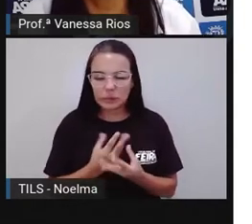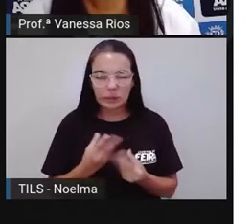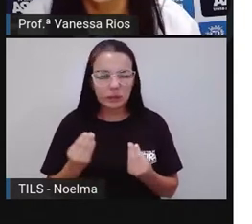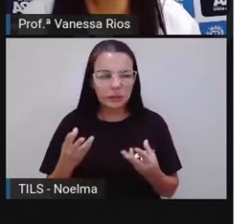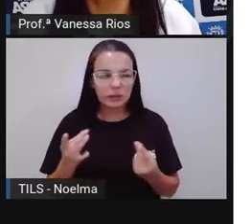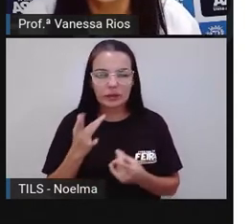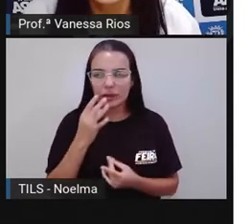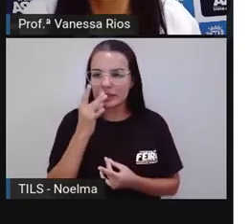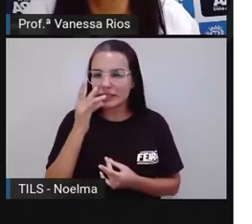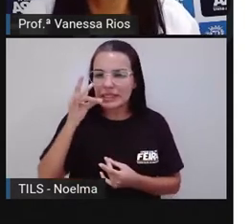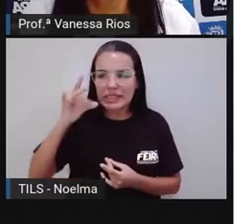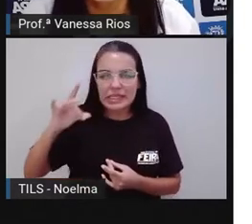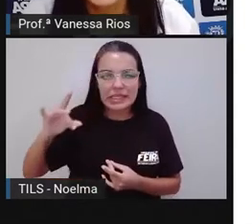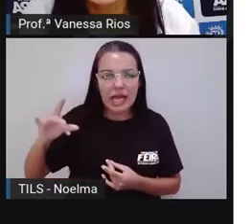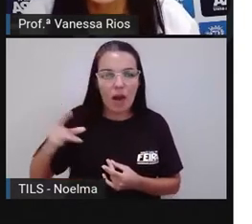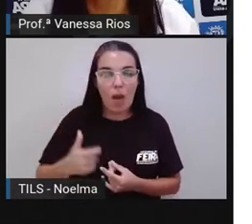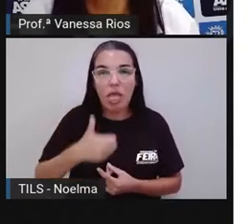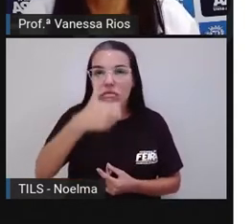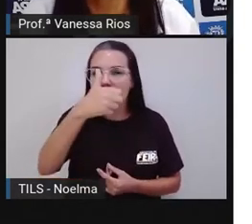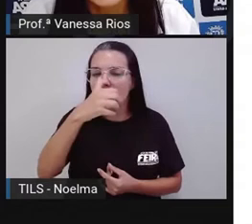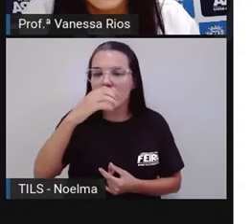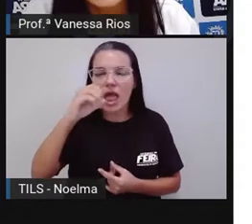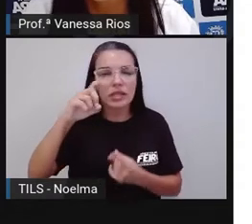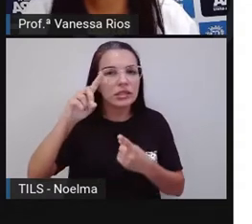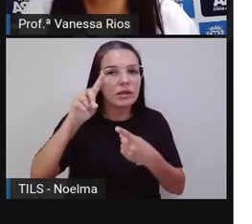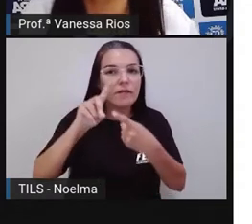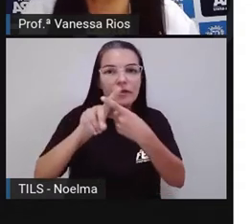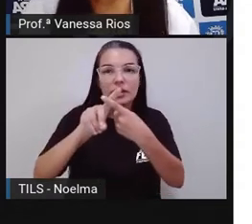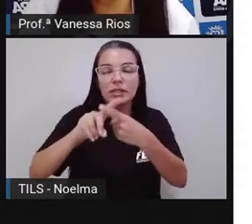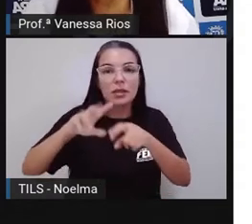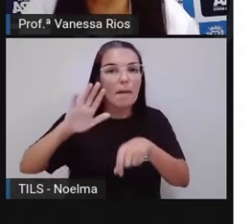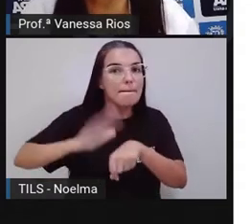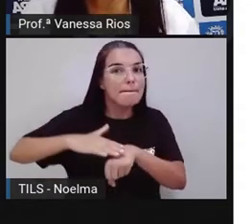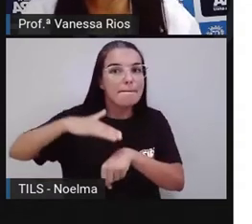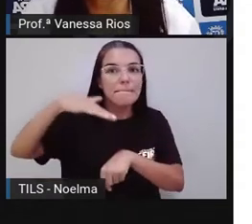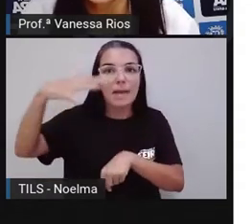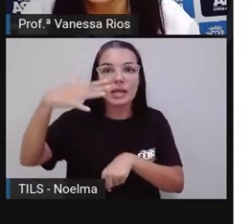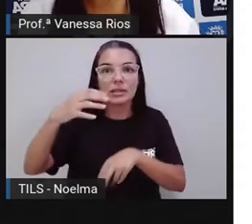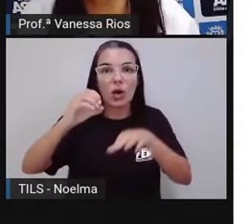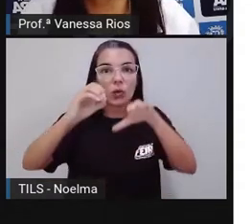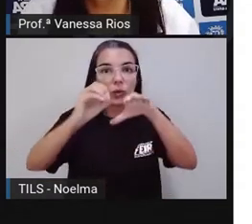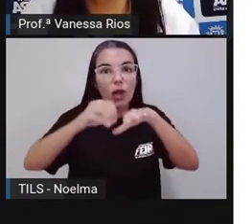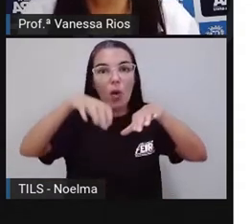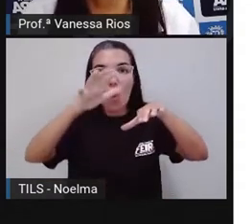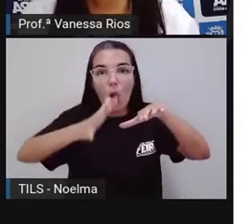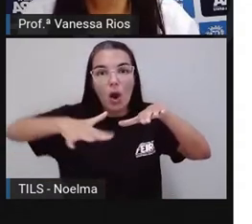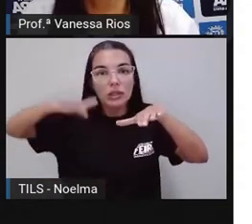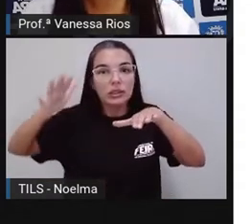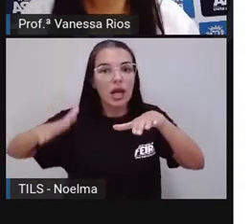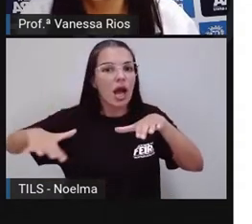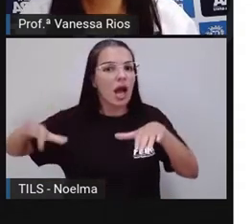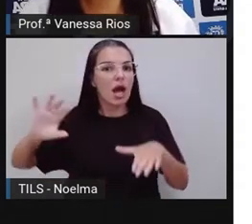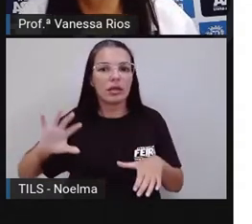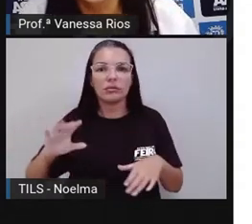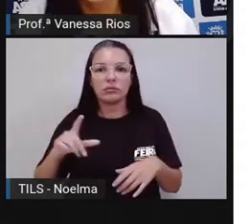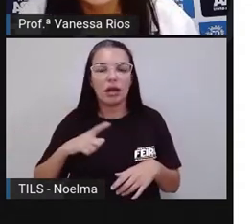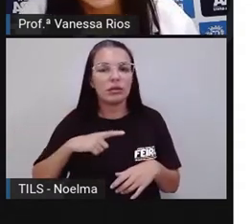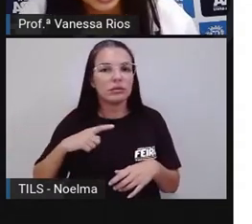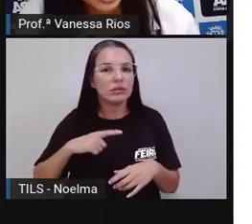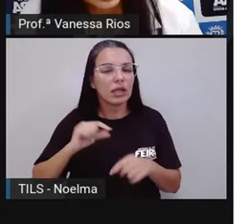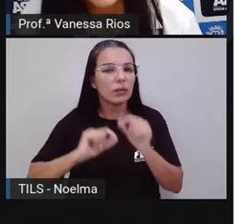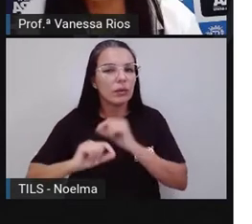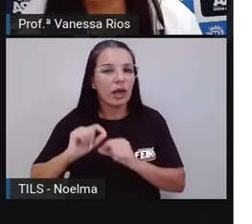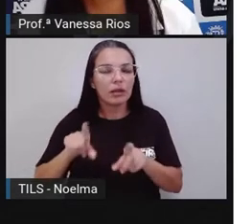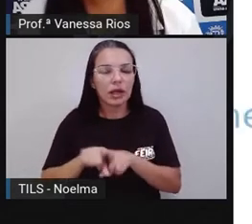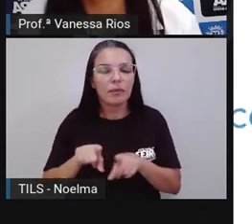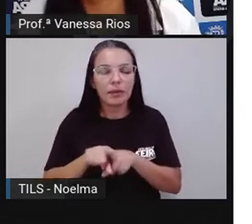morto é dez vezes maior que os oceanos. E é classificado como o ponto mais baixo